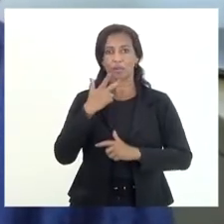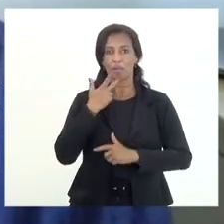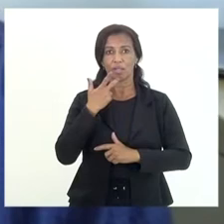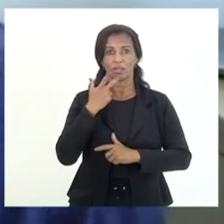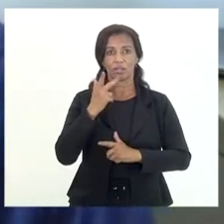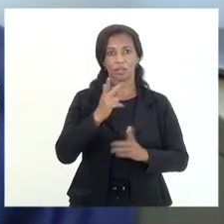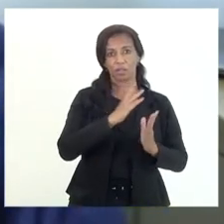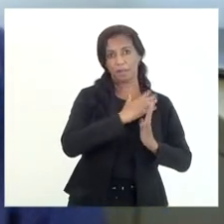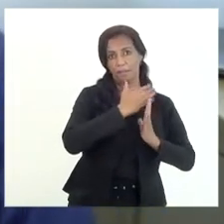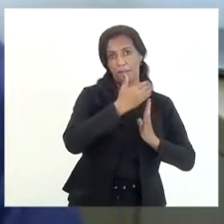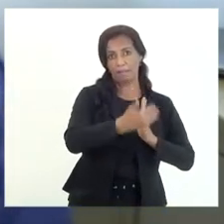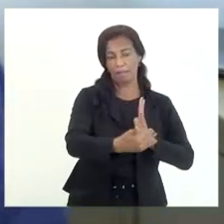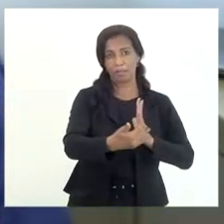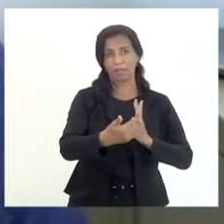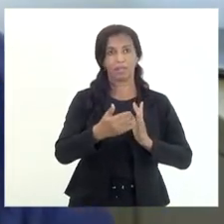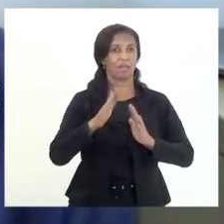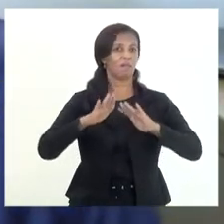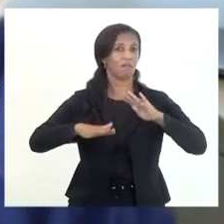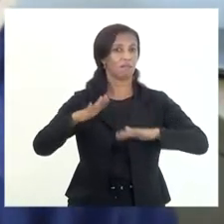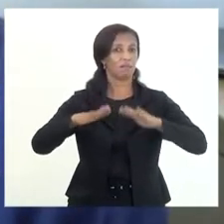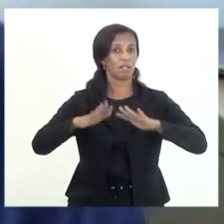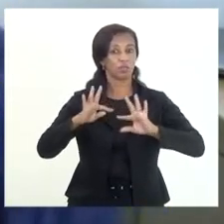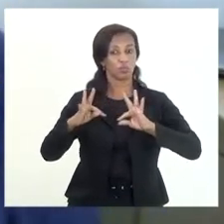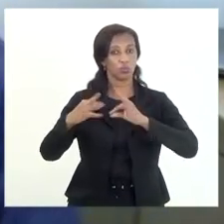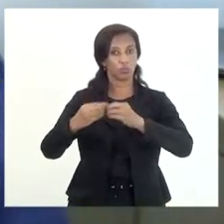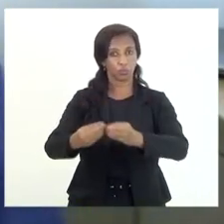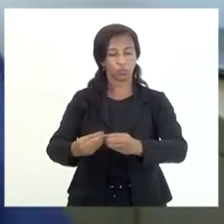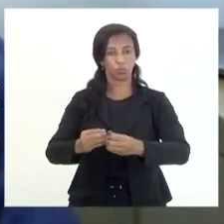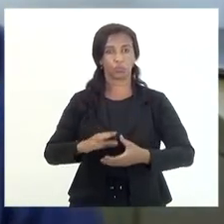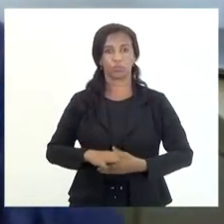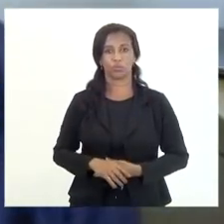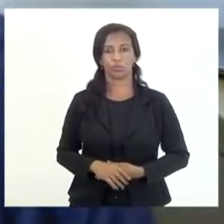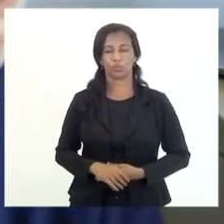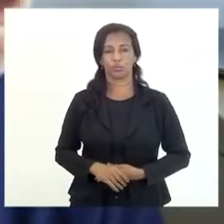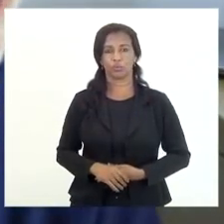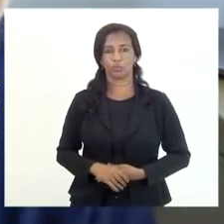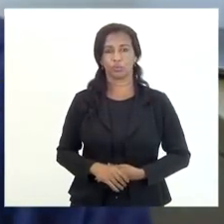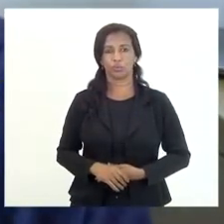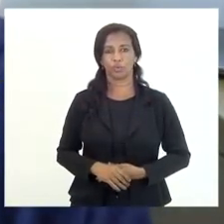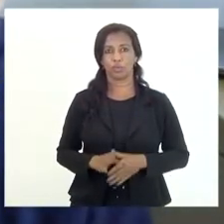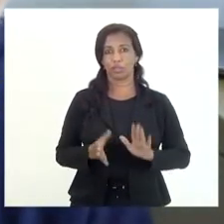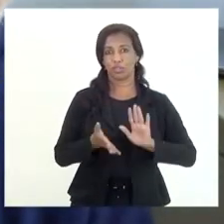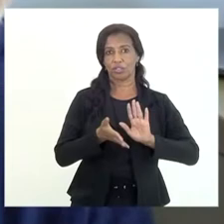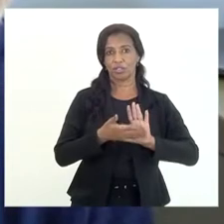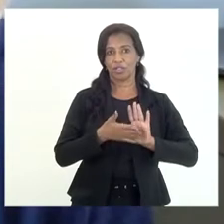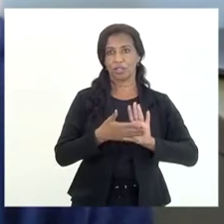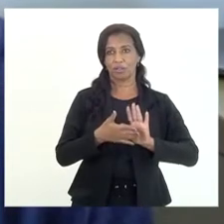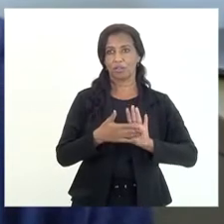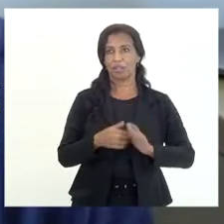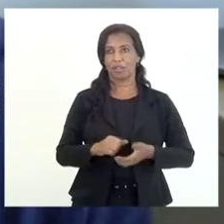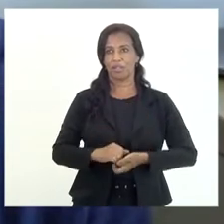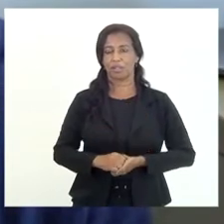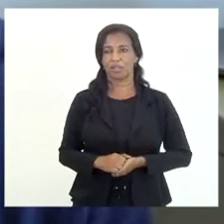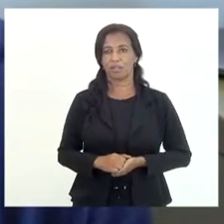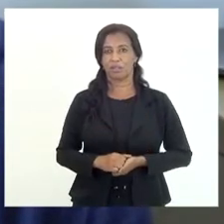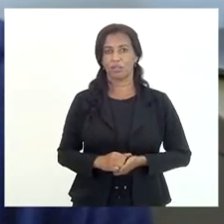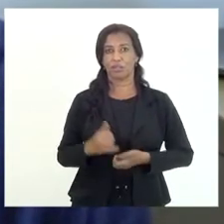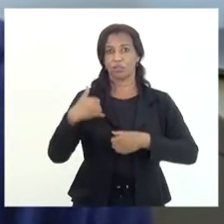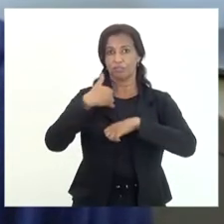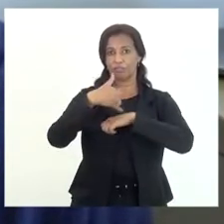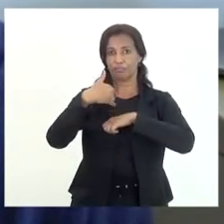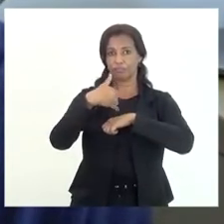parcelas significativas deles que está todas dessas demandas de óleo e gás